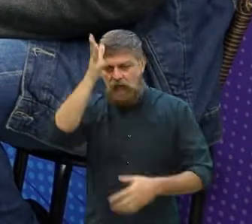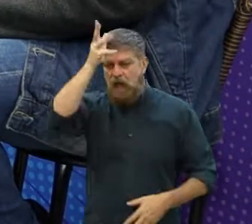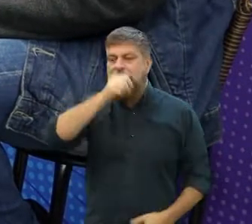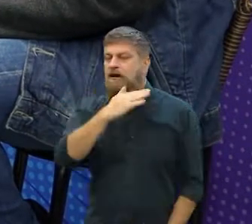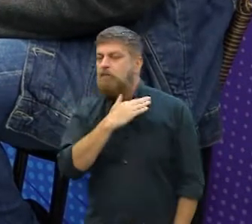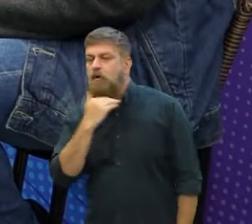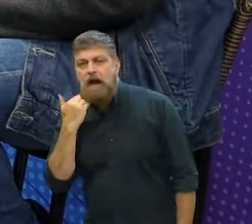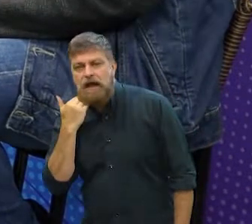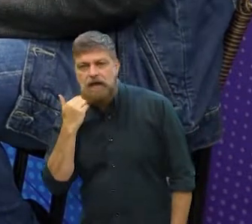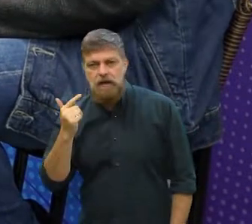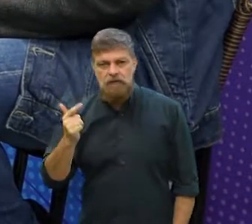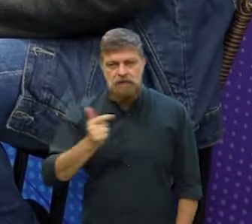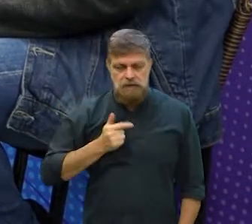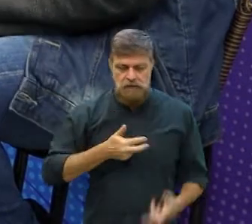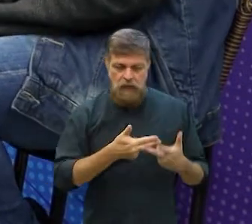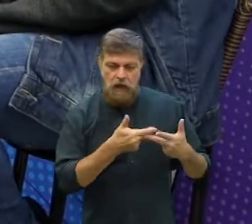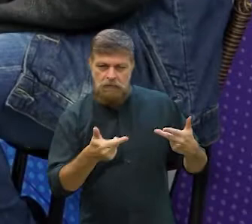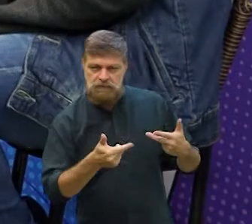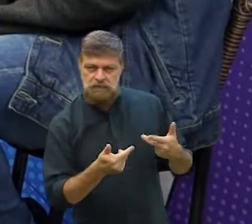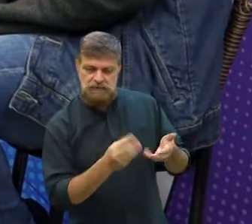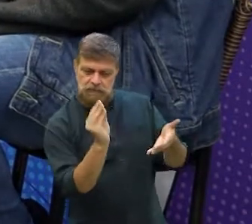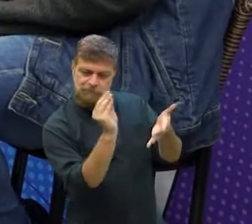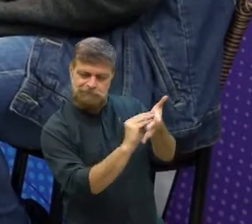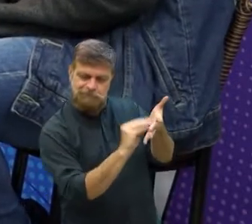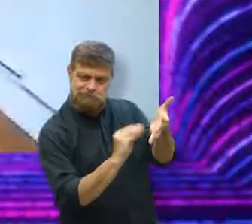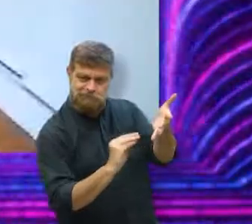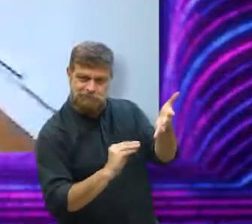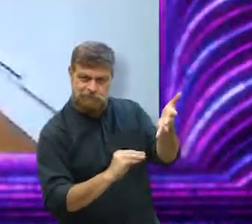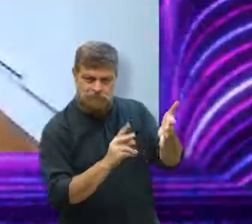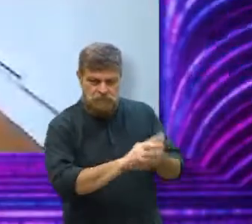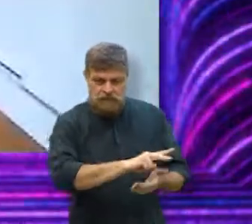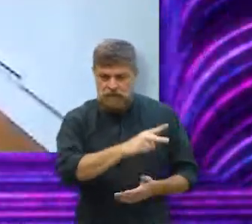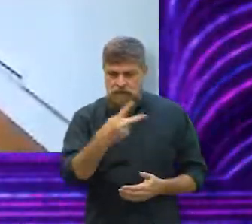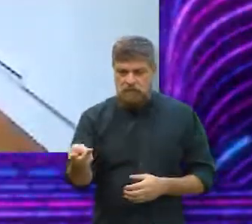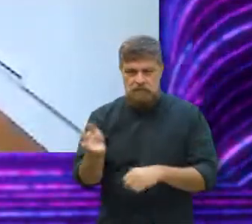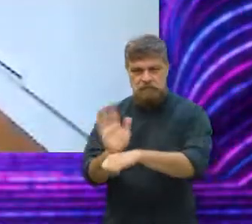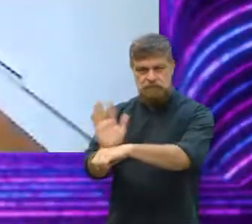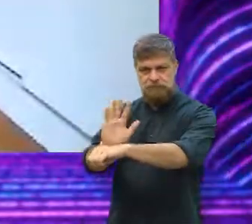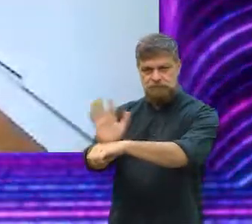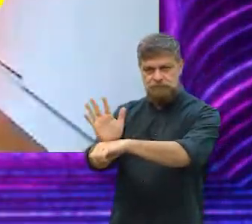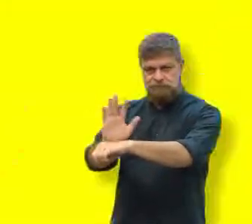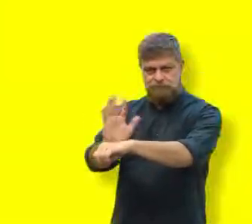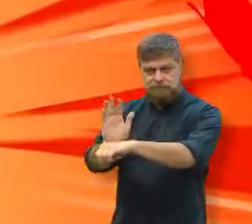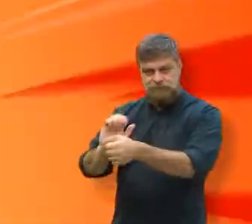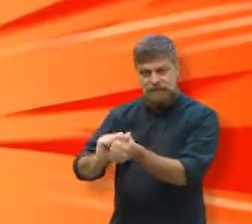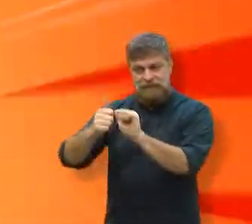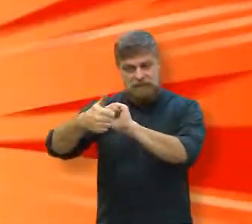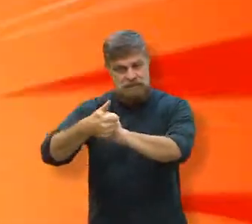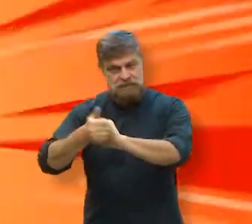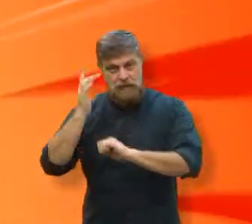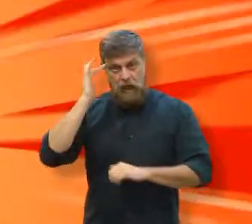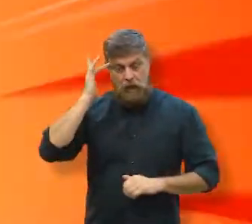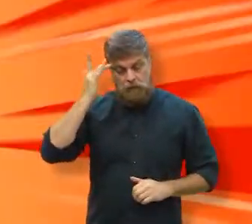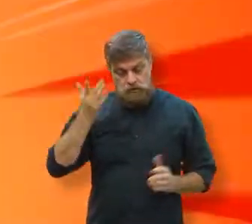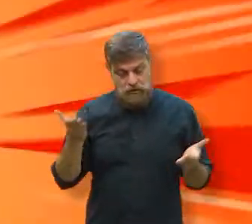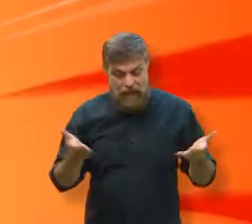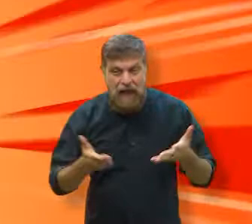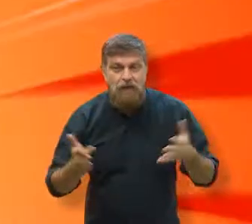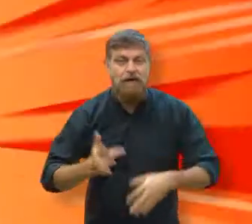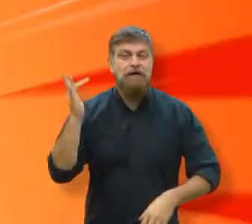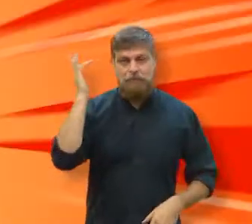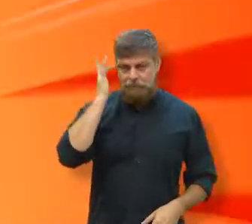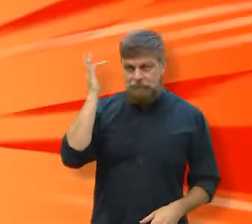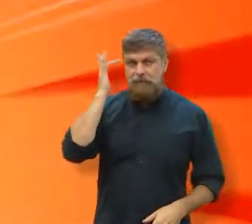já morreu, tem a festa para ele, tem umas coisas que eu consegui fazer no livro e que quando eu for adaptar para o filme eu acho que eu, talvez agora, mais